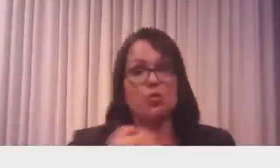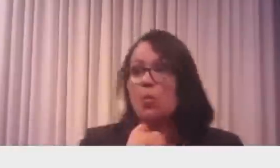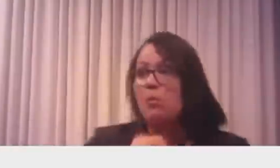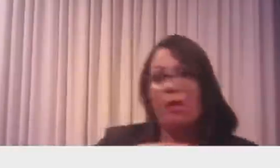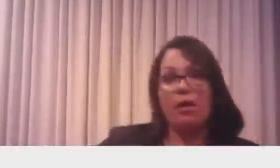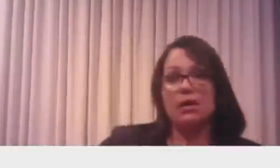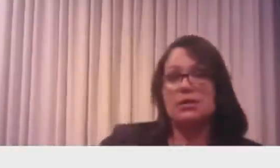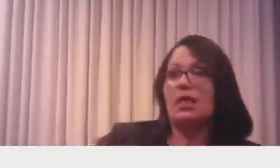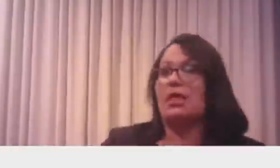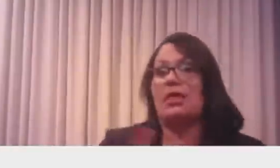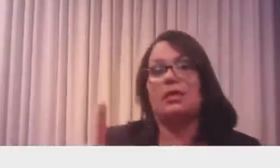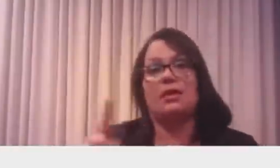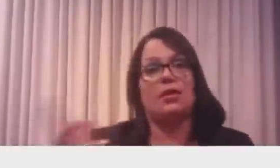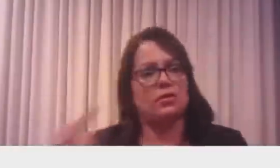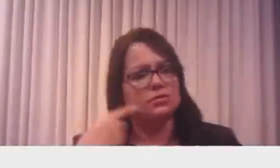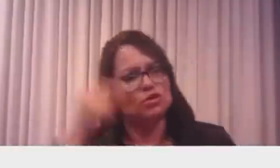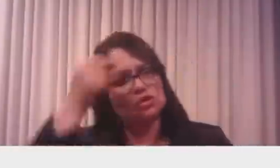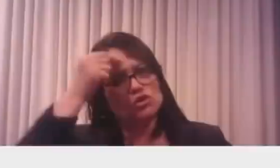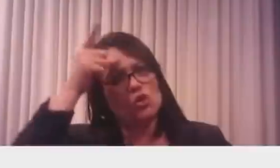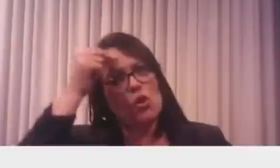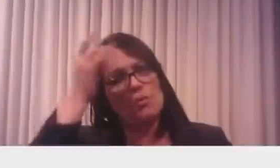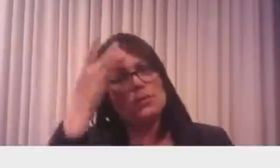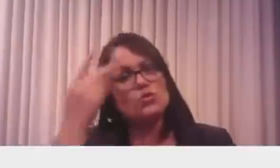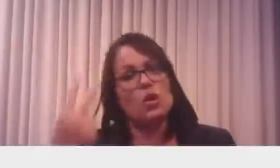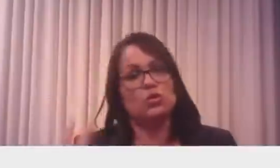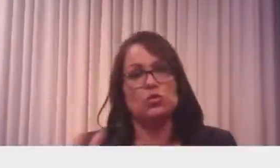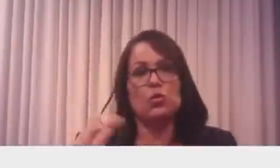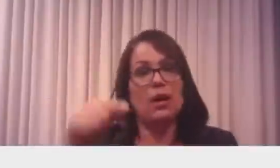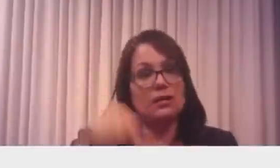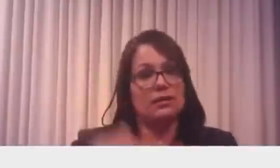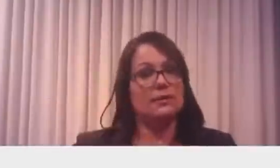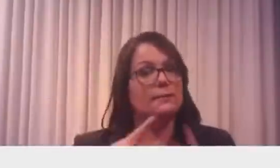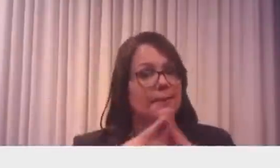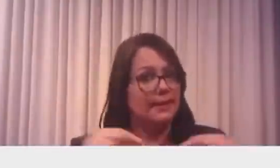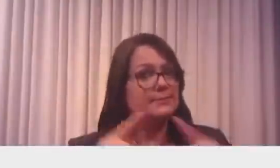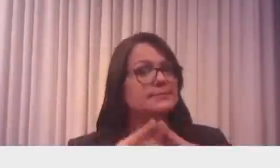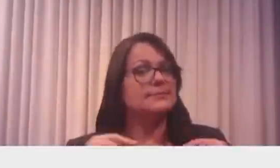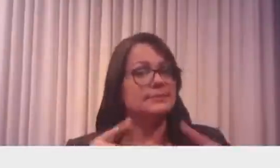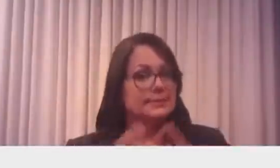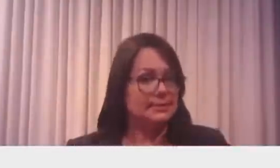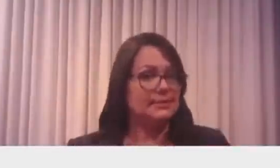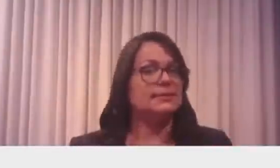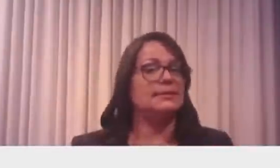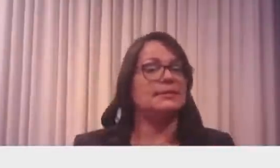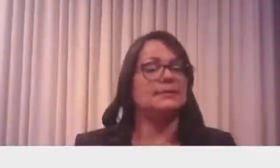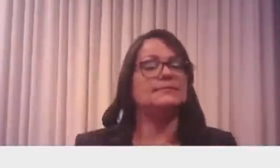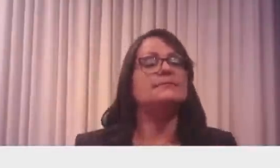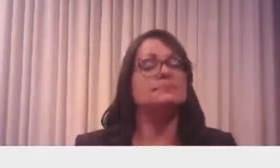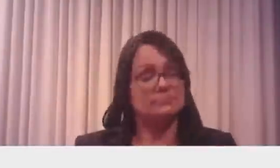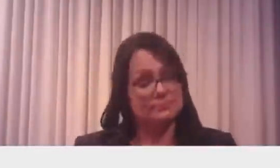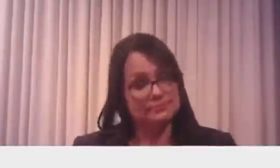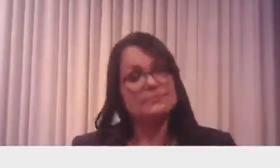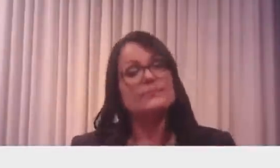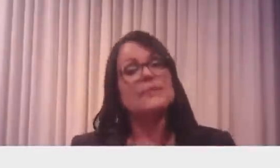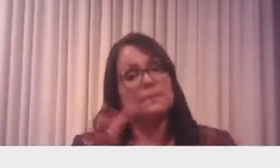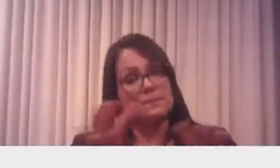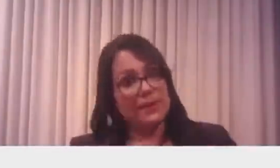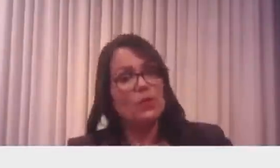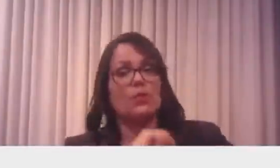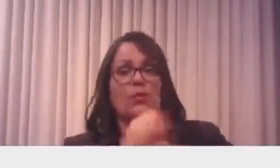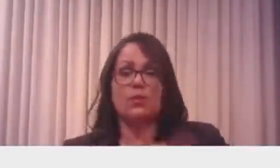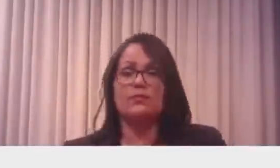Hoje, também conhecimento de mais duas pessoas, aqui em Brasília, conhecidas, conhecidas de todo mundo, que estão contra o vírus.